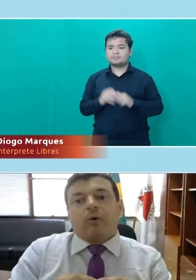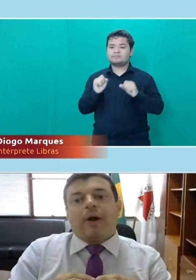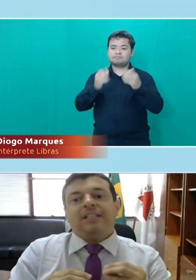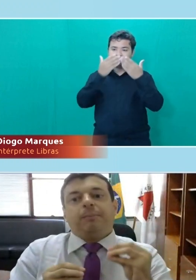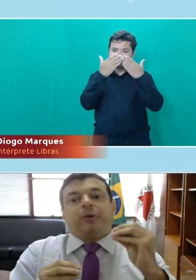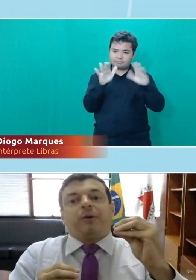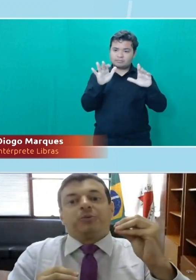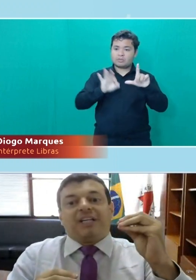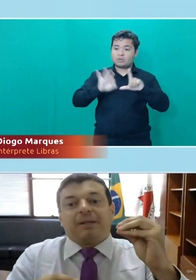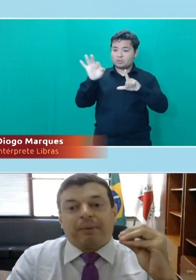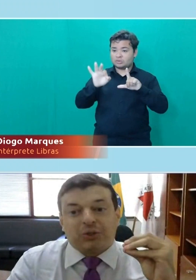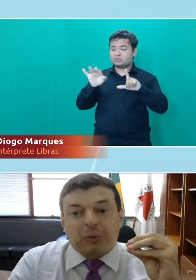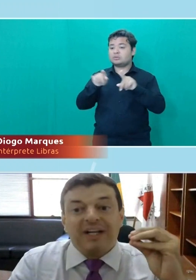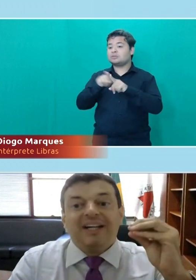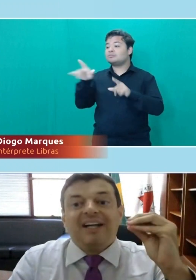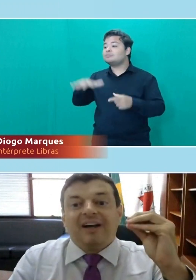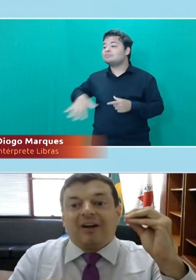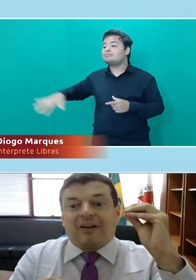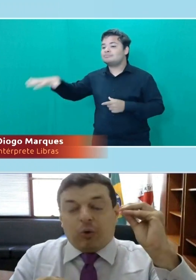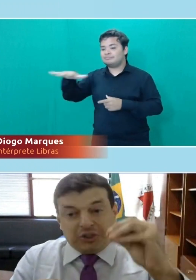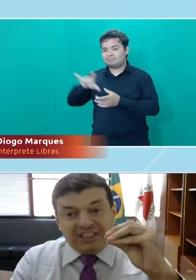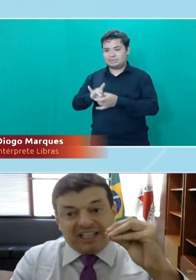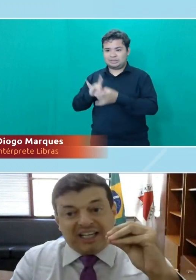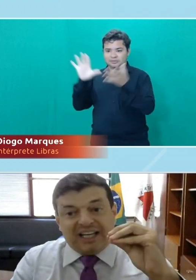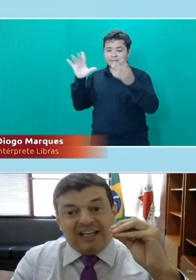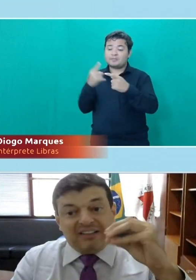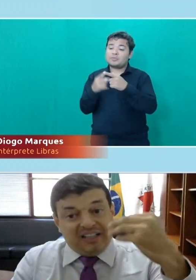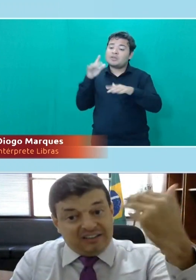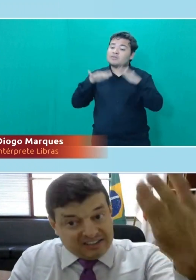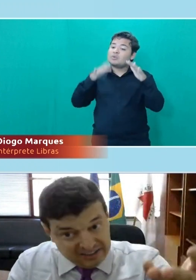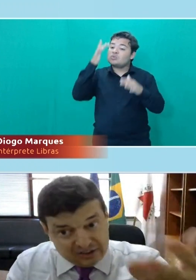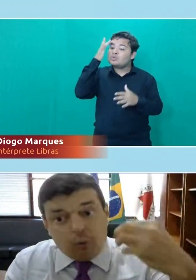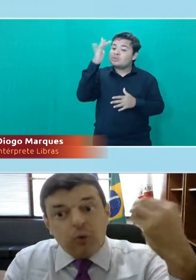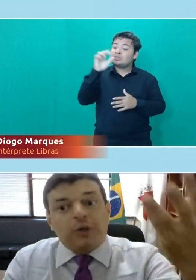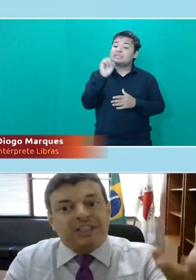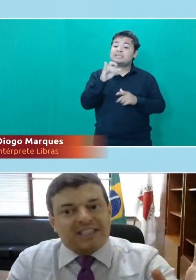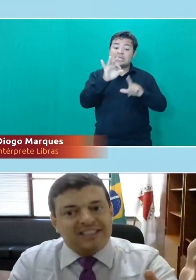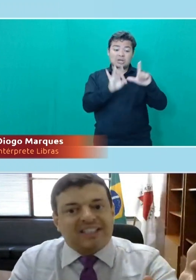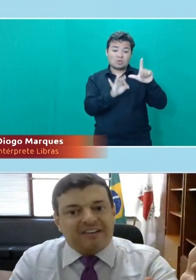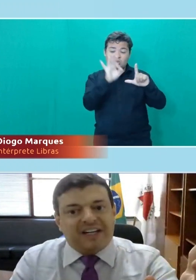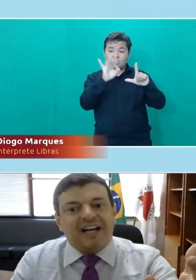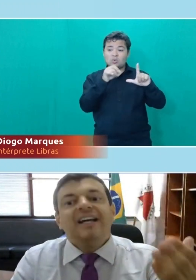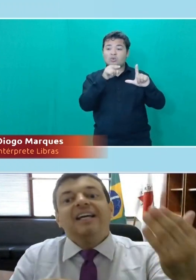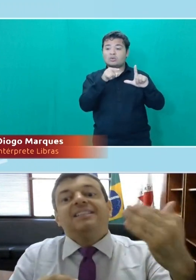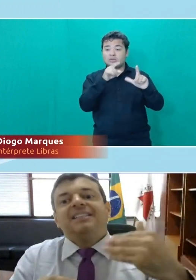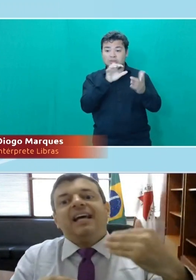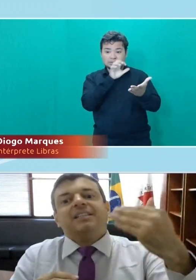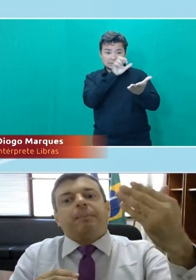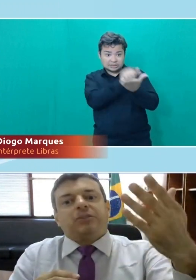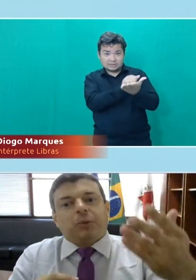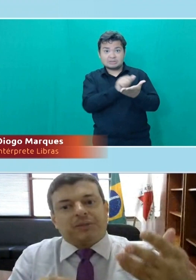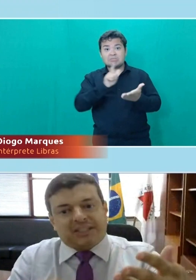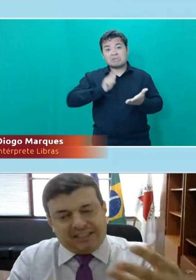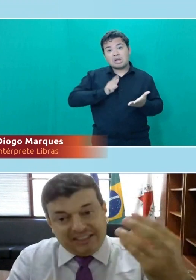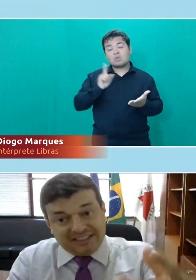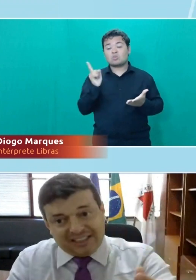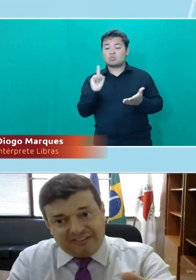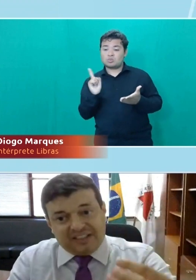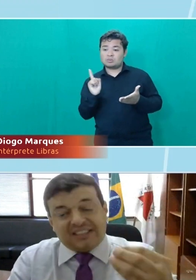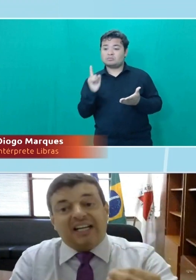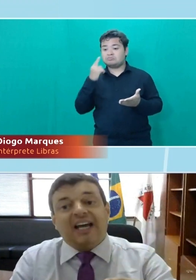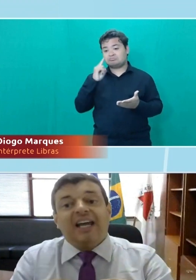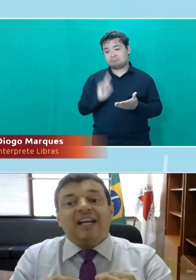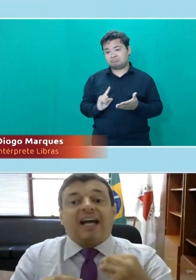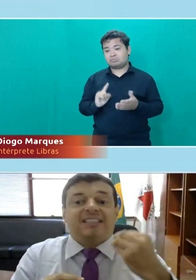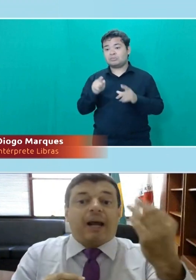quanto para ampla concorrência, porque eu não sei se a pessoa cotista, se algum cotista se inscreverá, e se essa pessoa que se